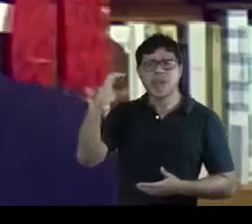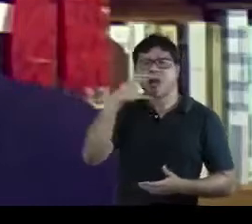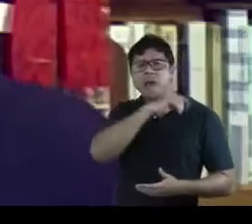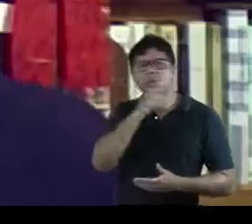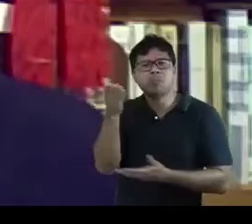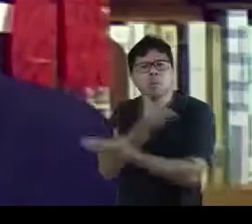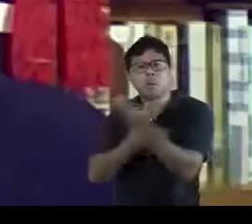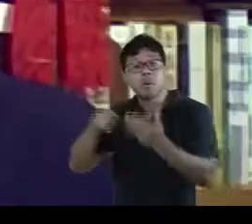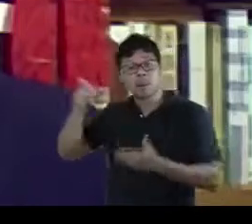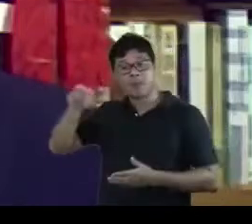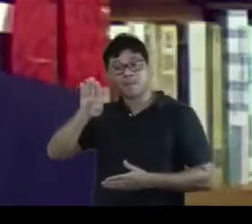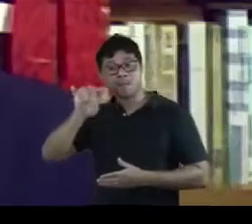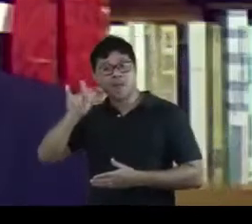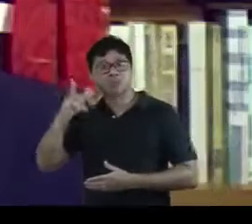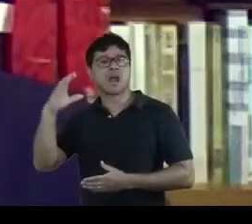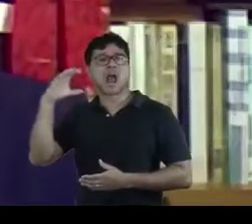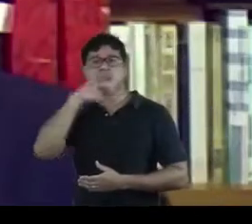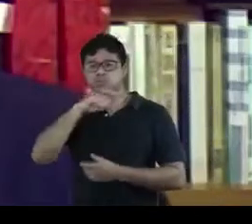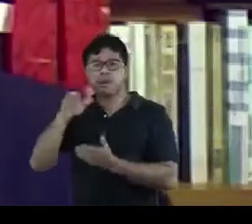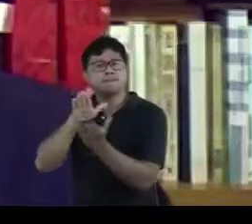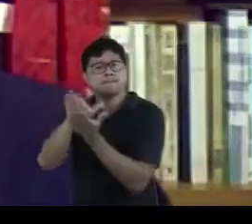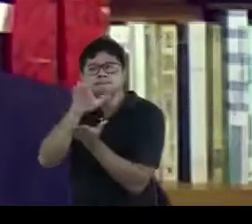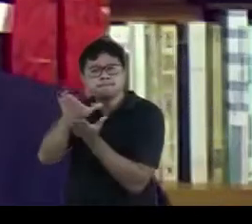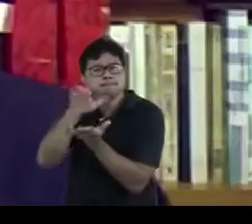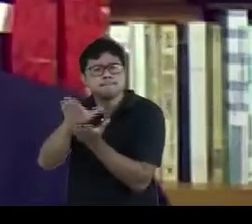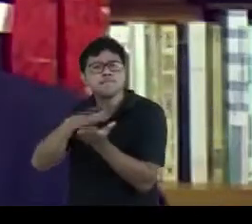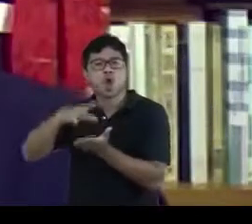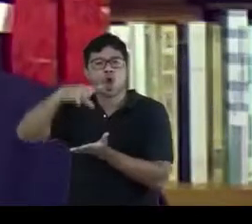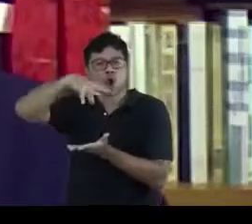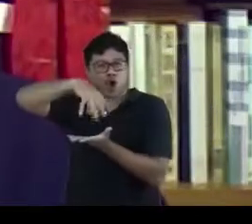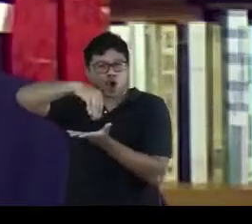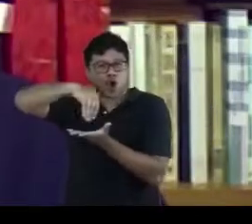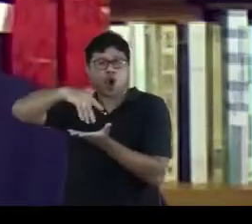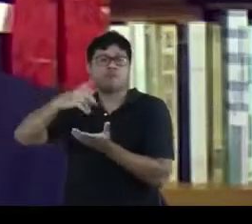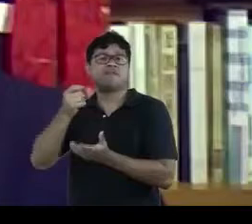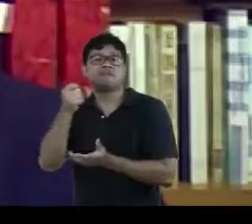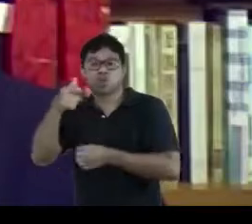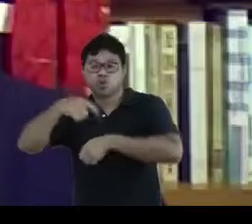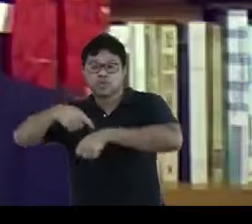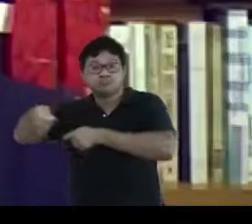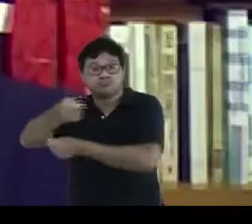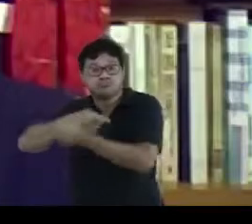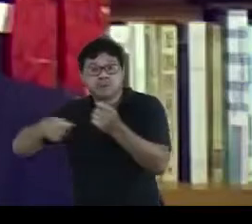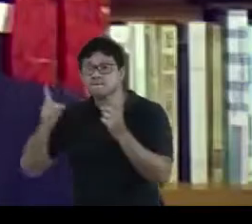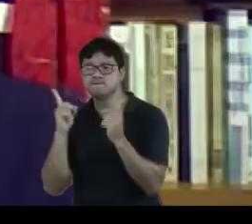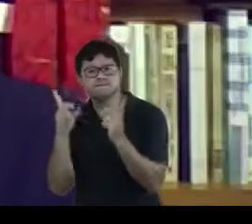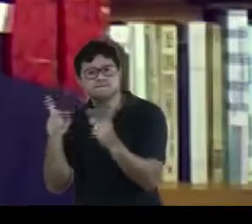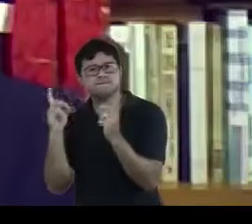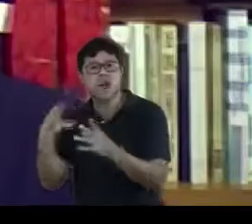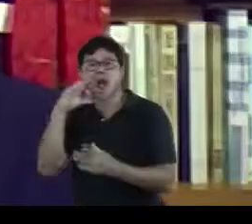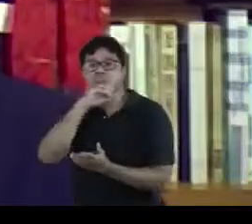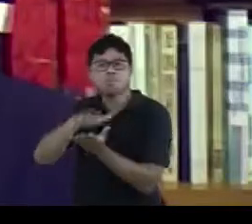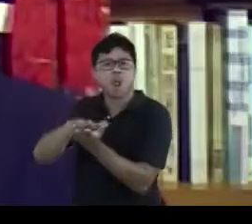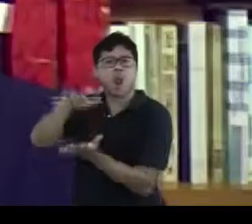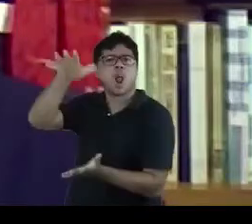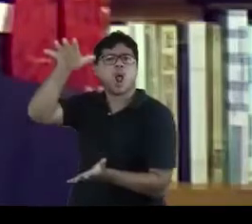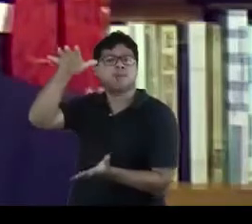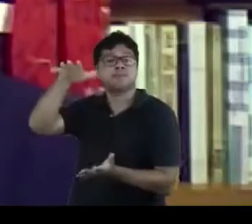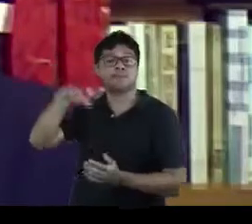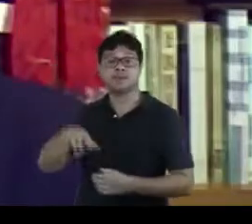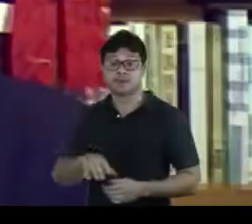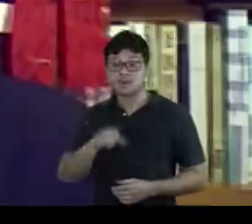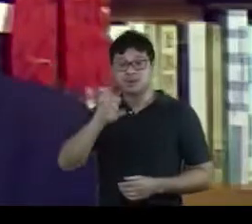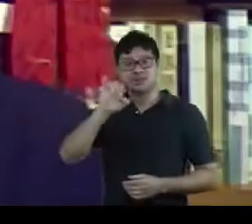impressores belgas em oferecer cópias de obras recém-lançadas no mercado francês. Com exceção do romance de